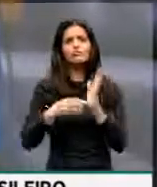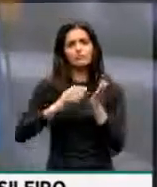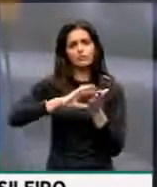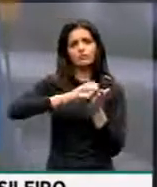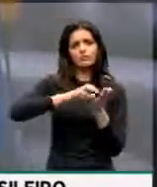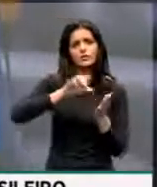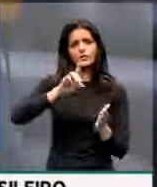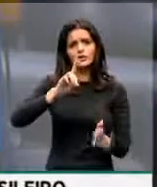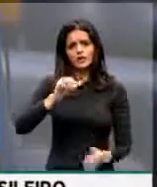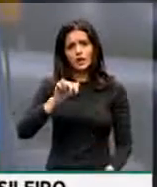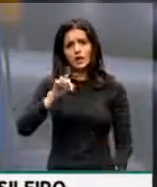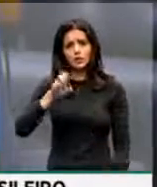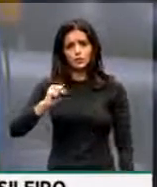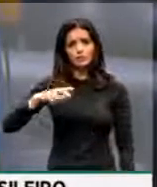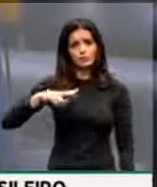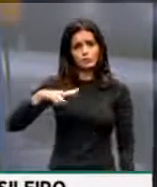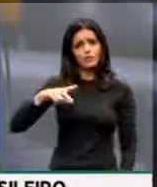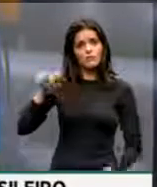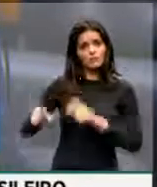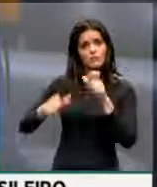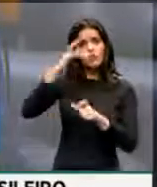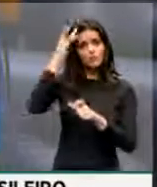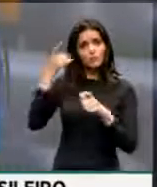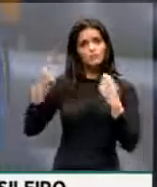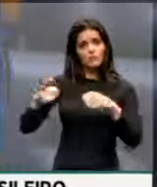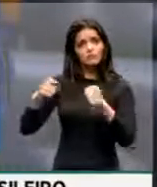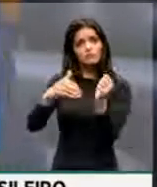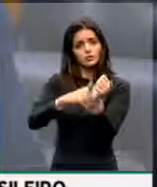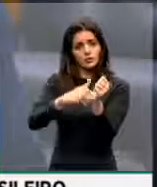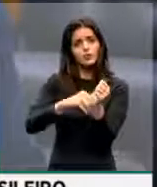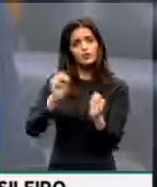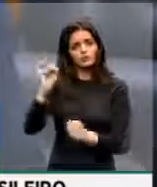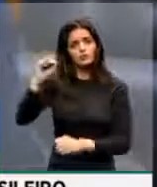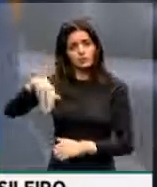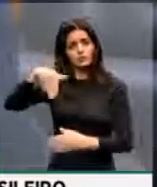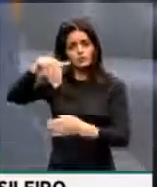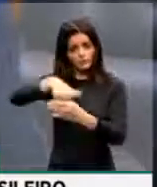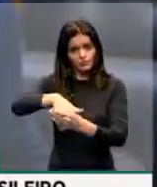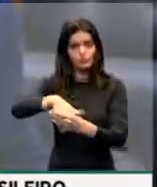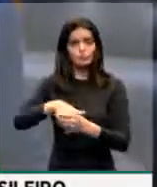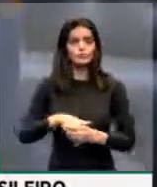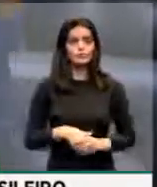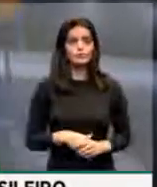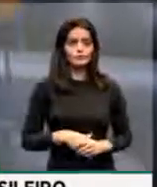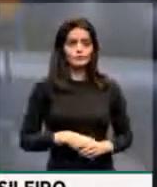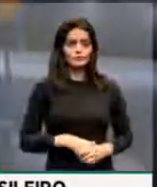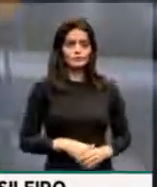sigilosos, privados, que devem ser preservados, por isso sim a emenda. Obrigado.